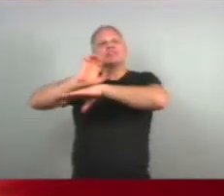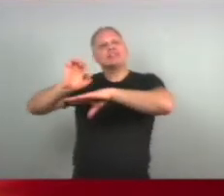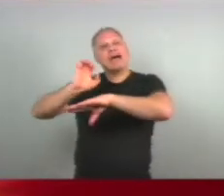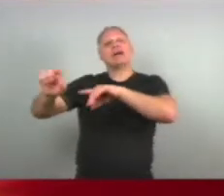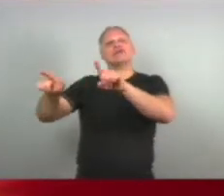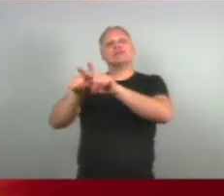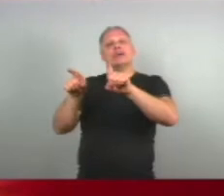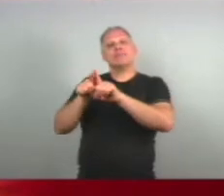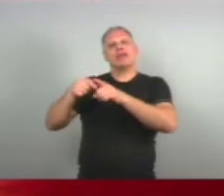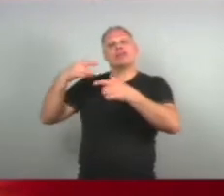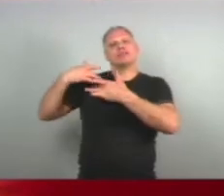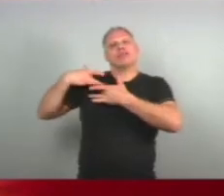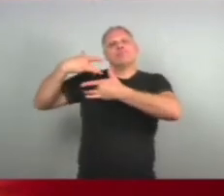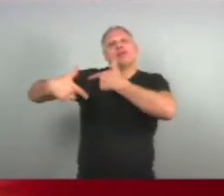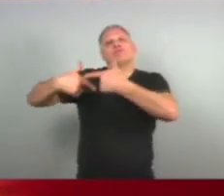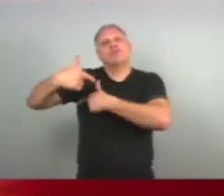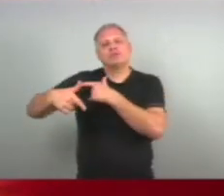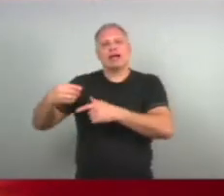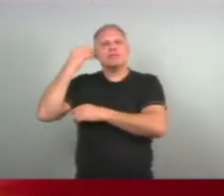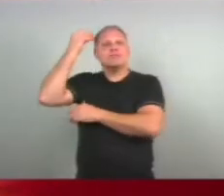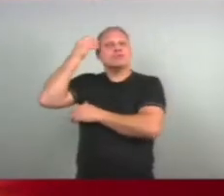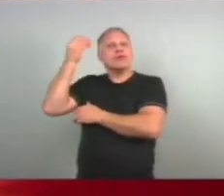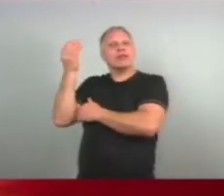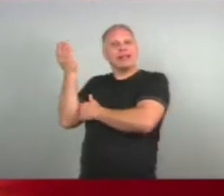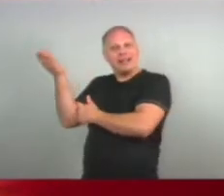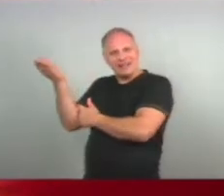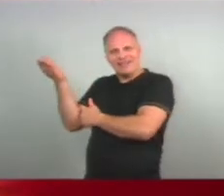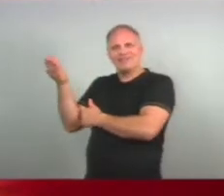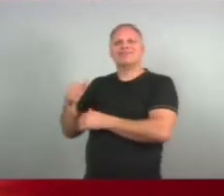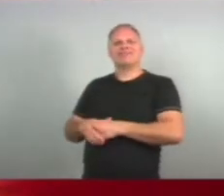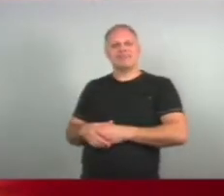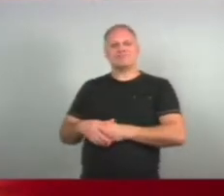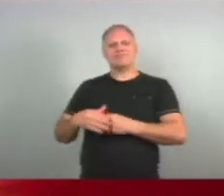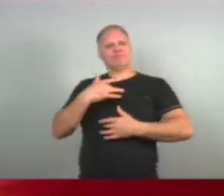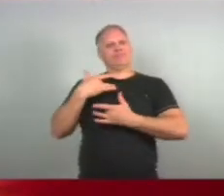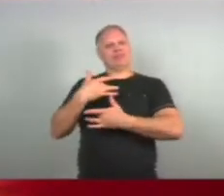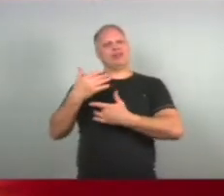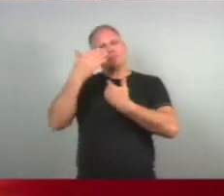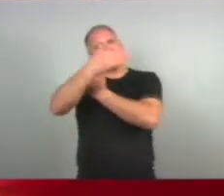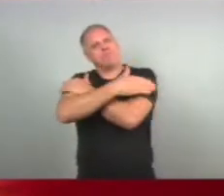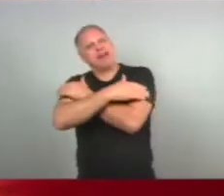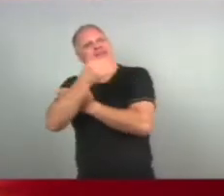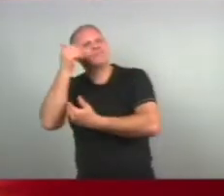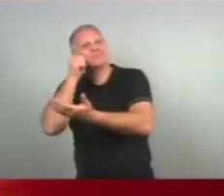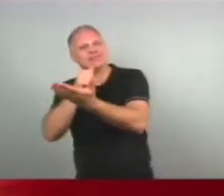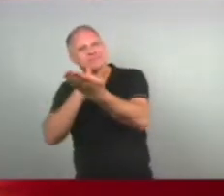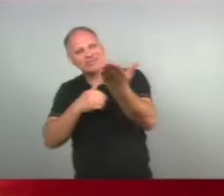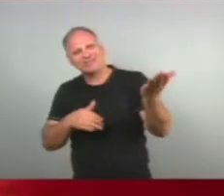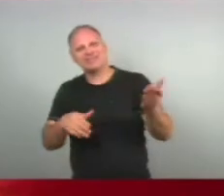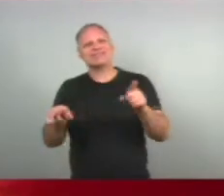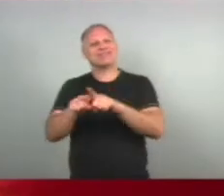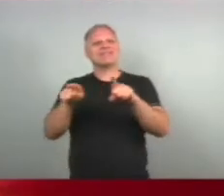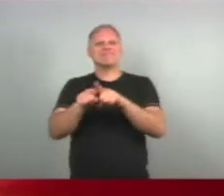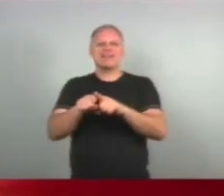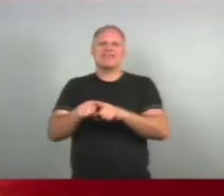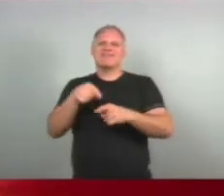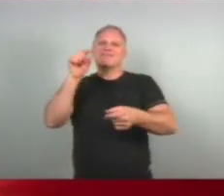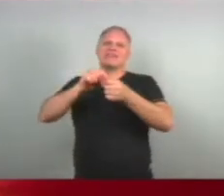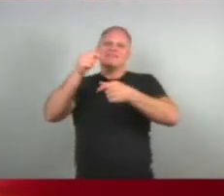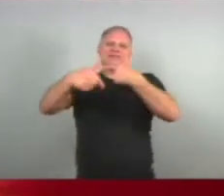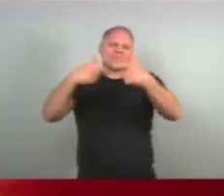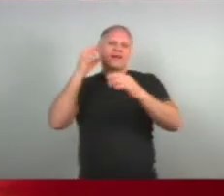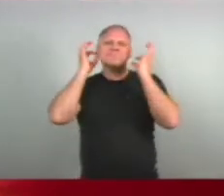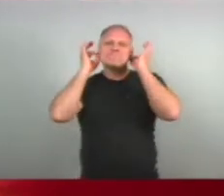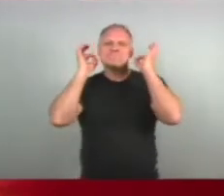E que a gente pudesse Fazer então esse trabalho De uma forma voluntária Um abraço lá Para vocês, gurias Um abraço Vocês fazem um trabalho